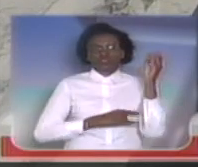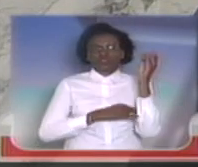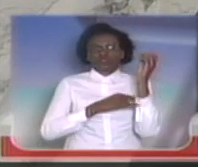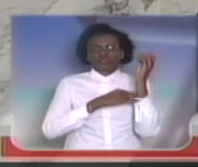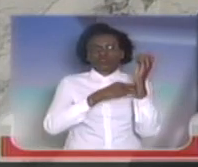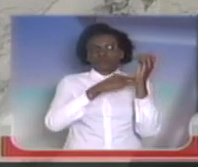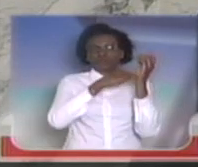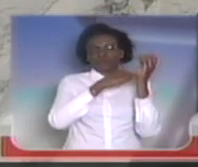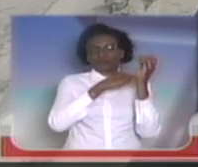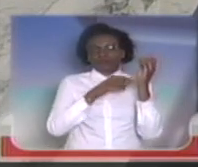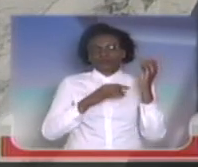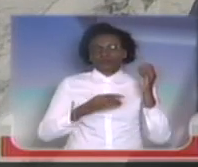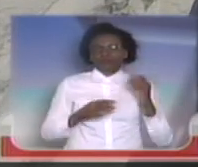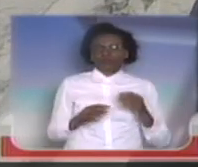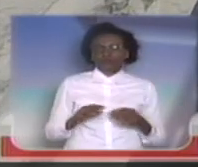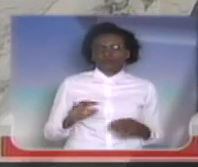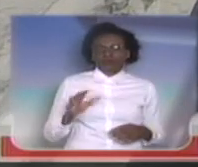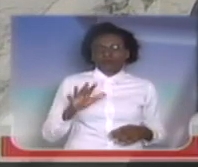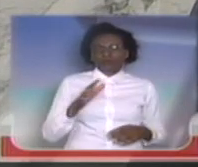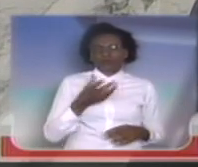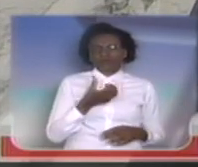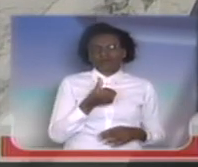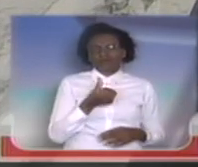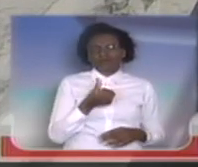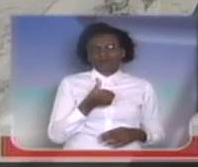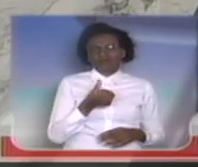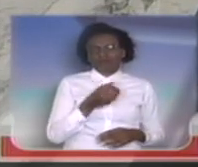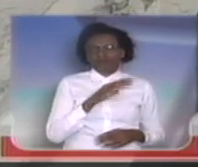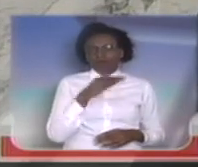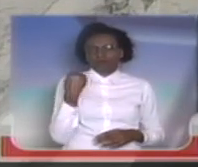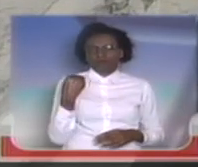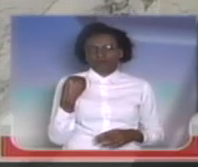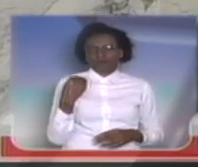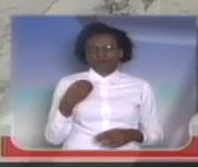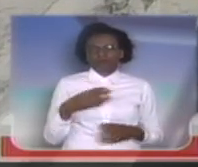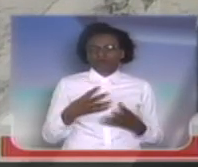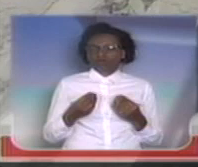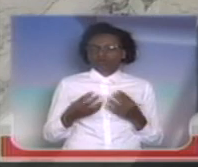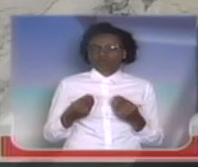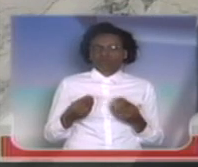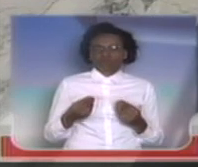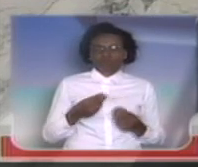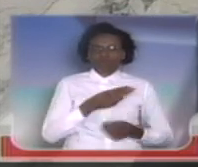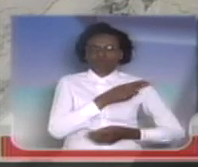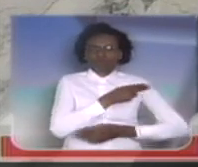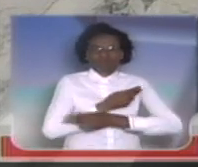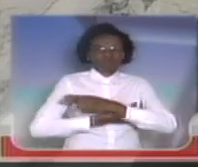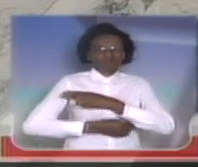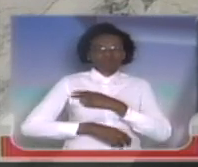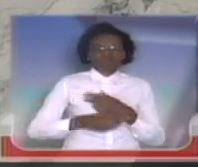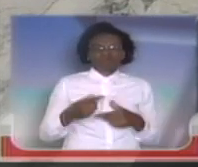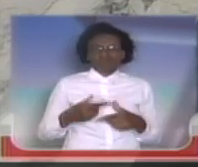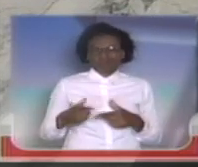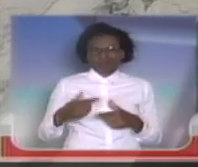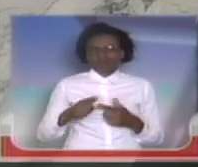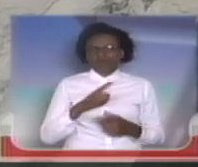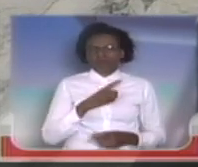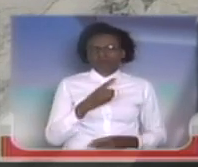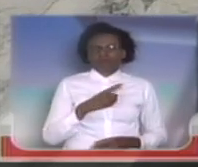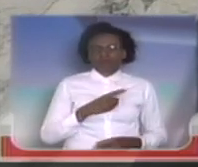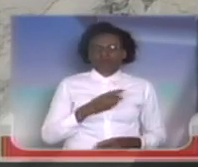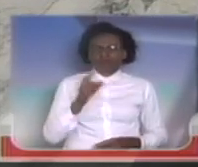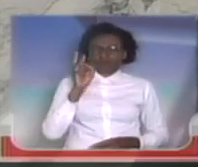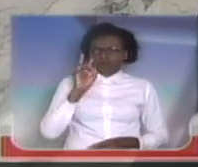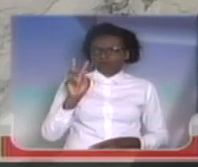salvo engano, seis pessoas faleceram e várias outras feridas. Enquanto eu ouvia essa